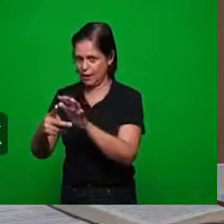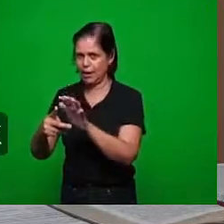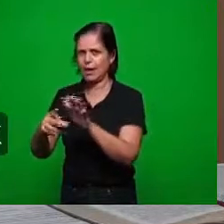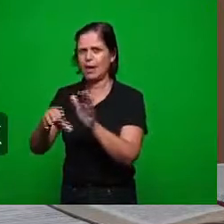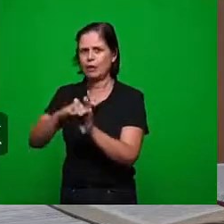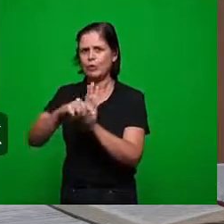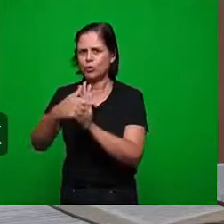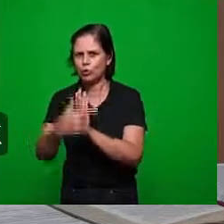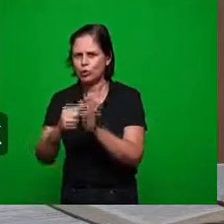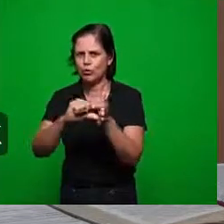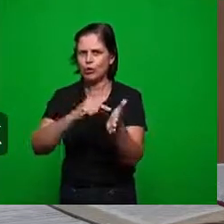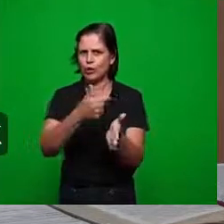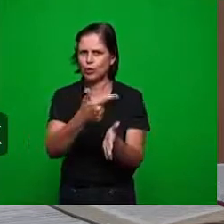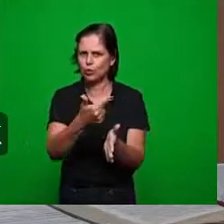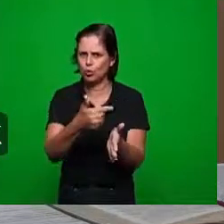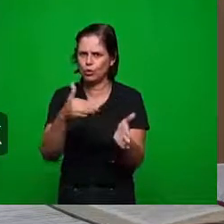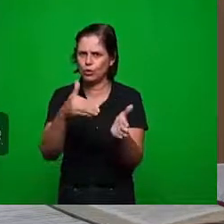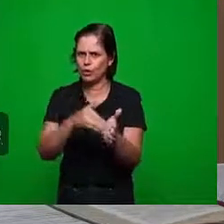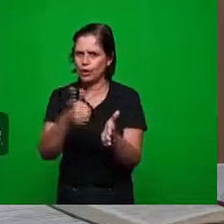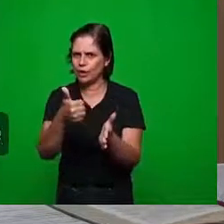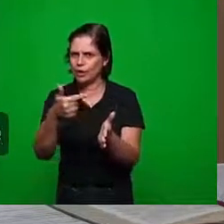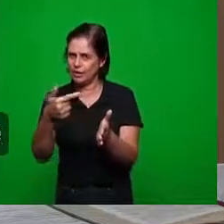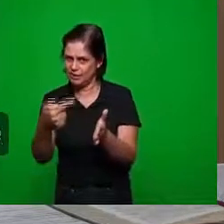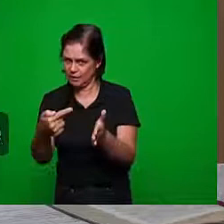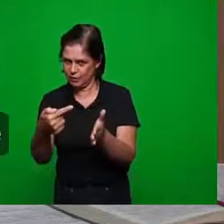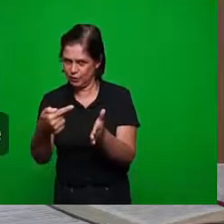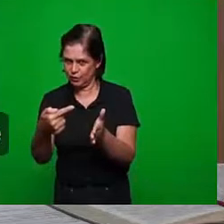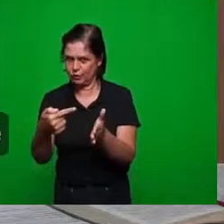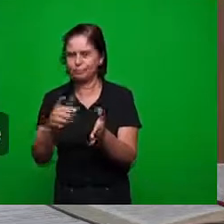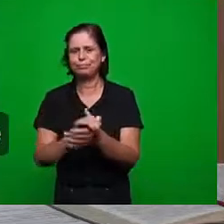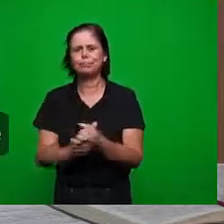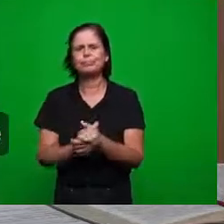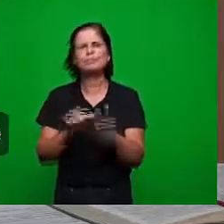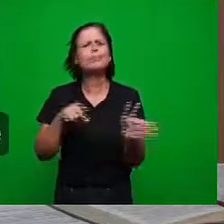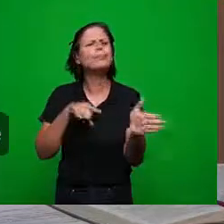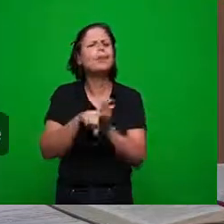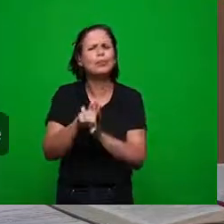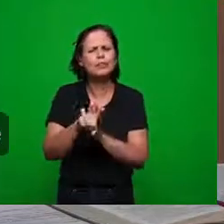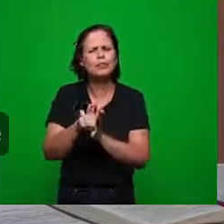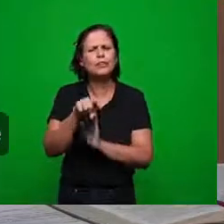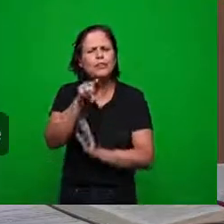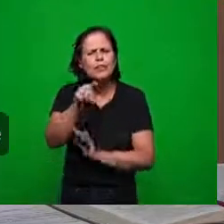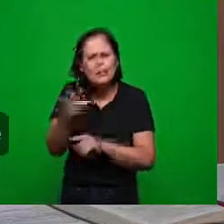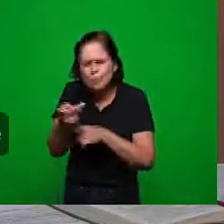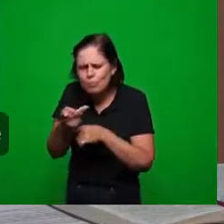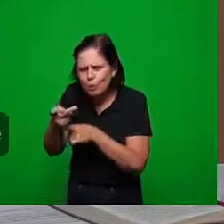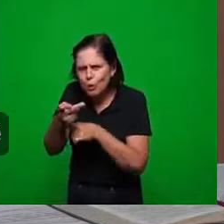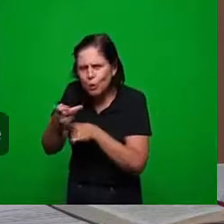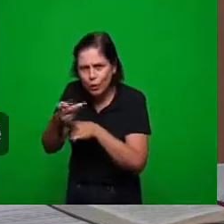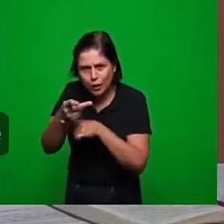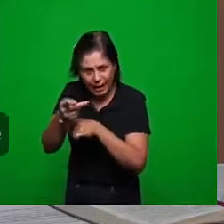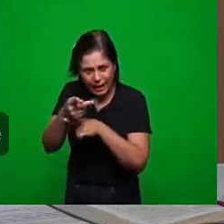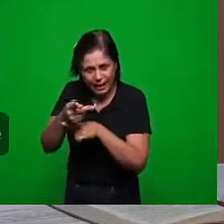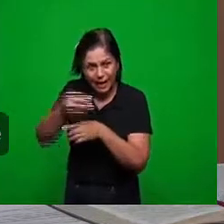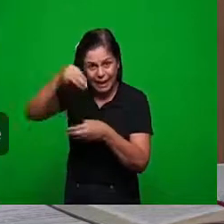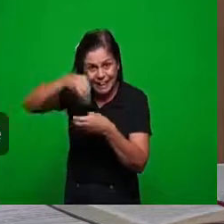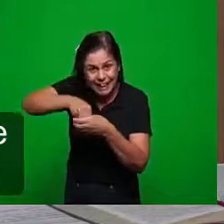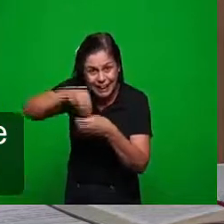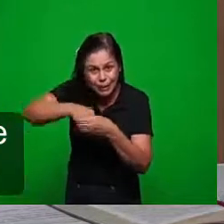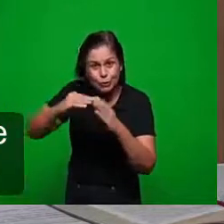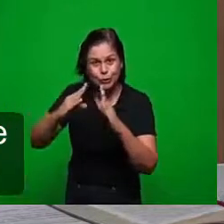17 então a nossa tarefa vai ser identifique as sete operações